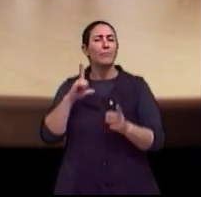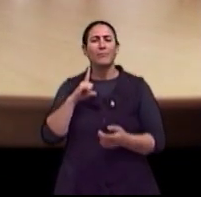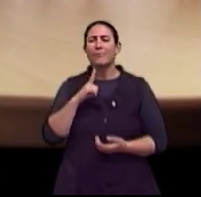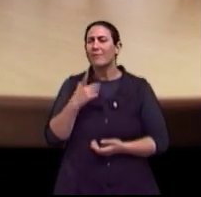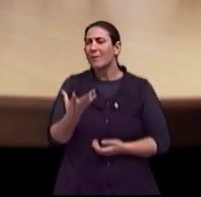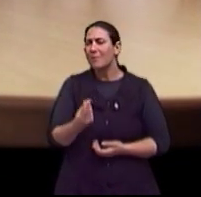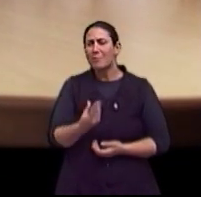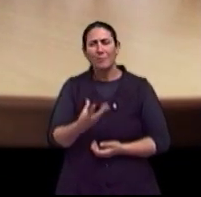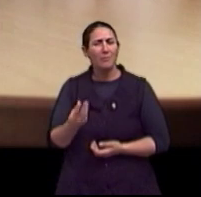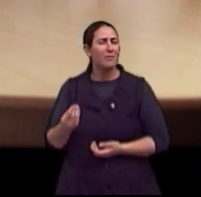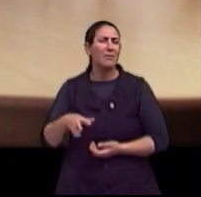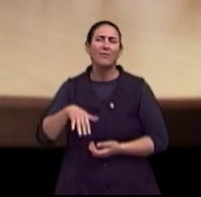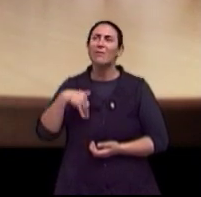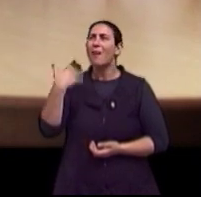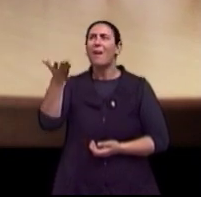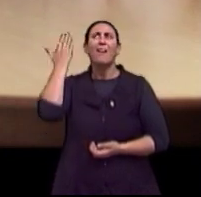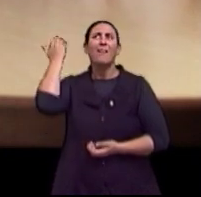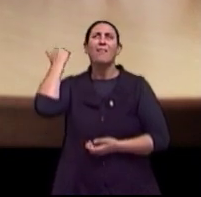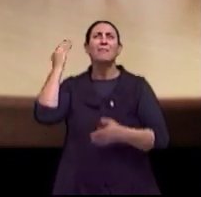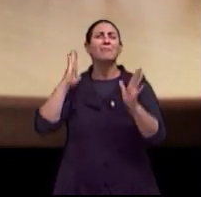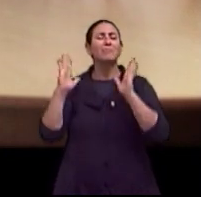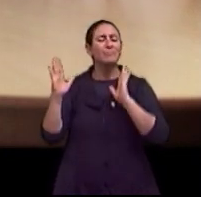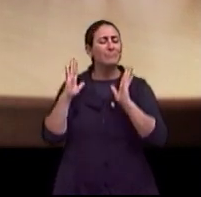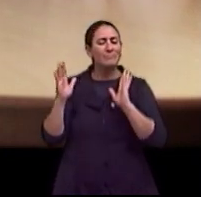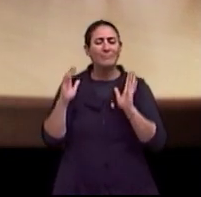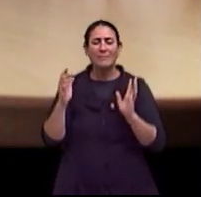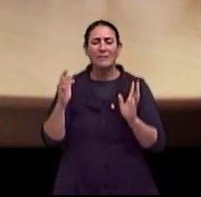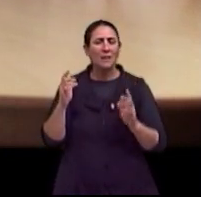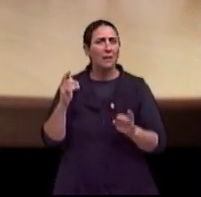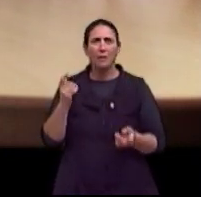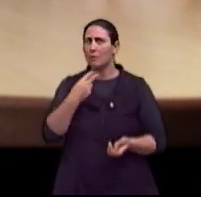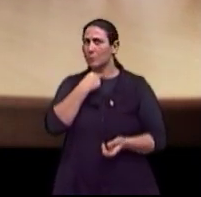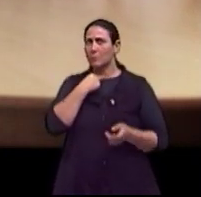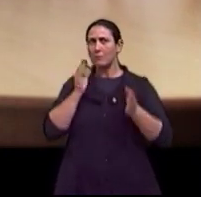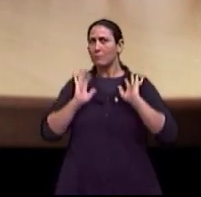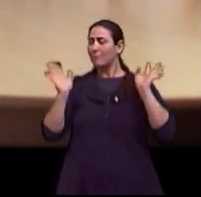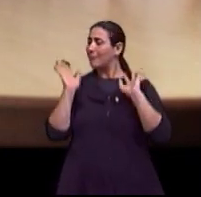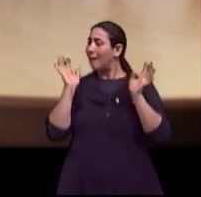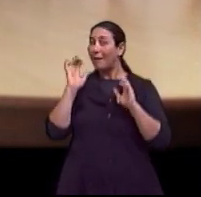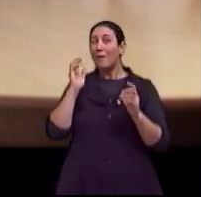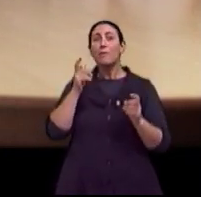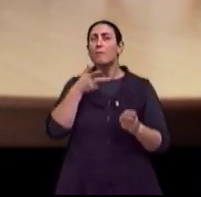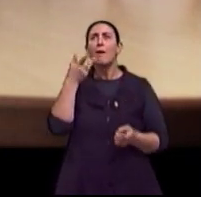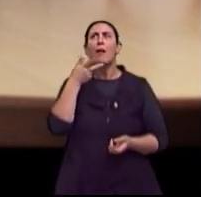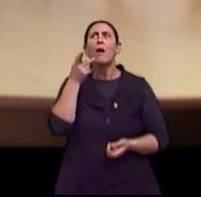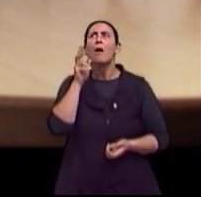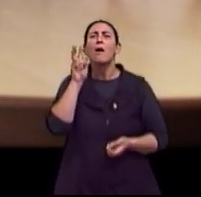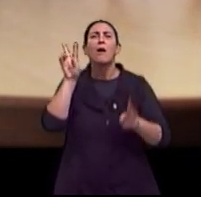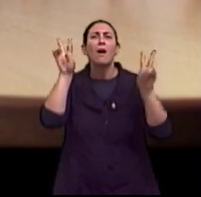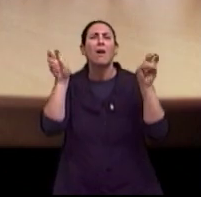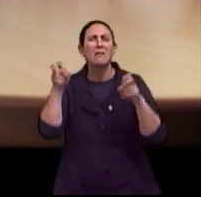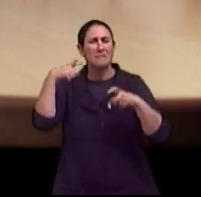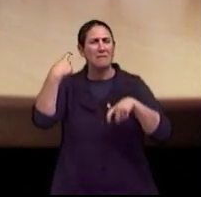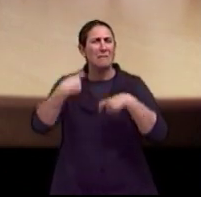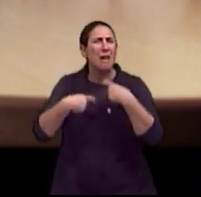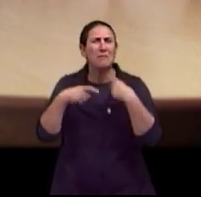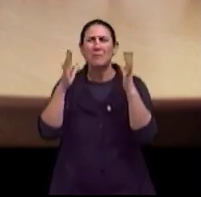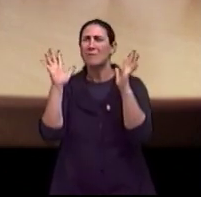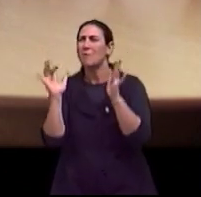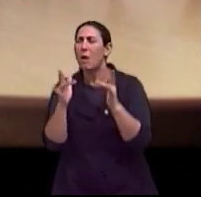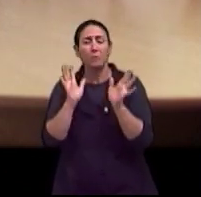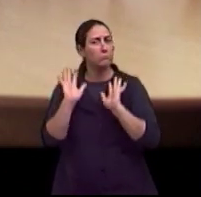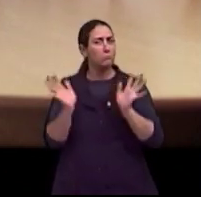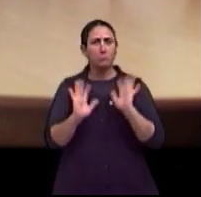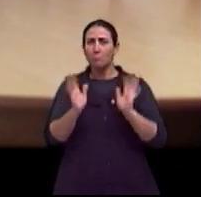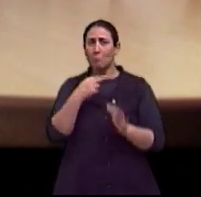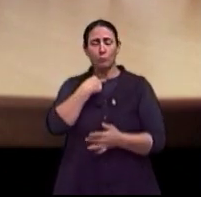E na nossa época, nunca... Nem se via essa palavra. Nem se via essa palavra. Até para falar era